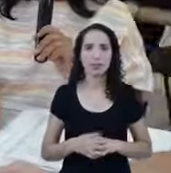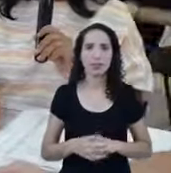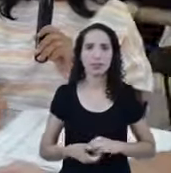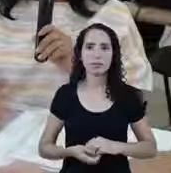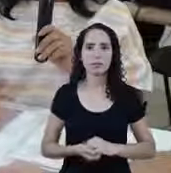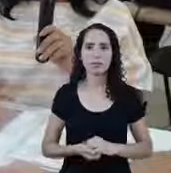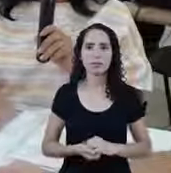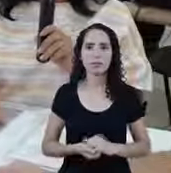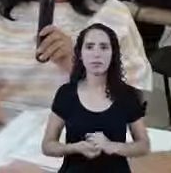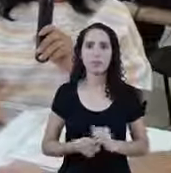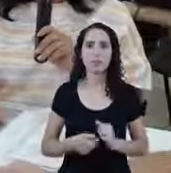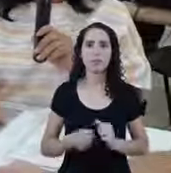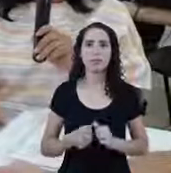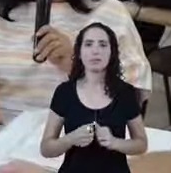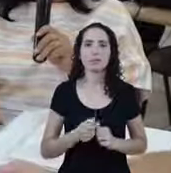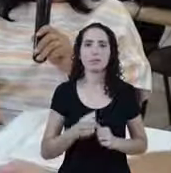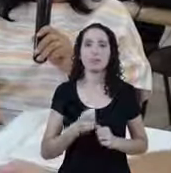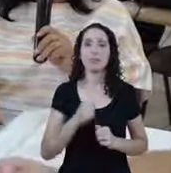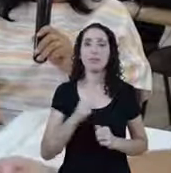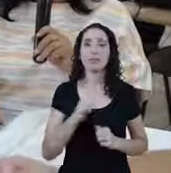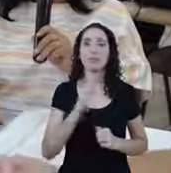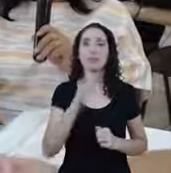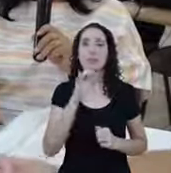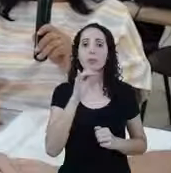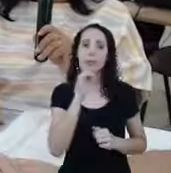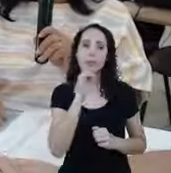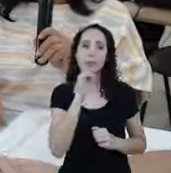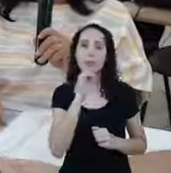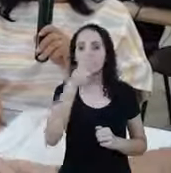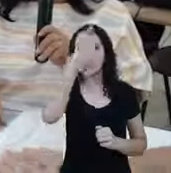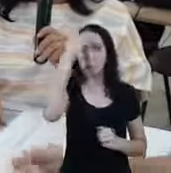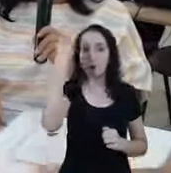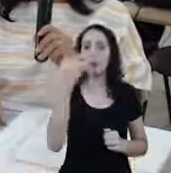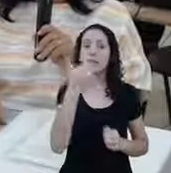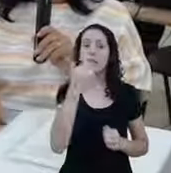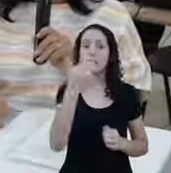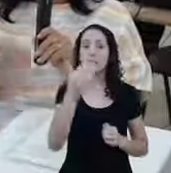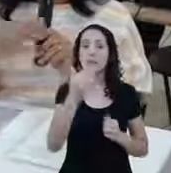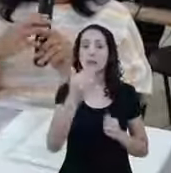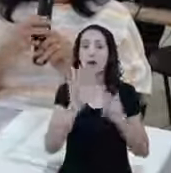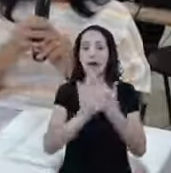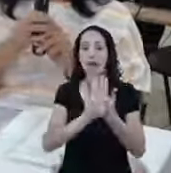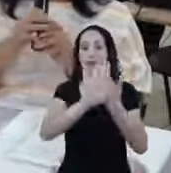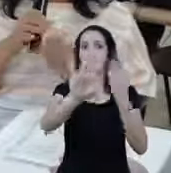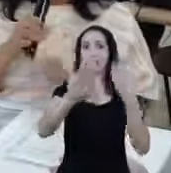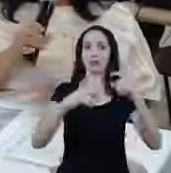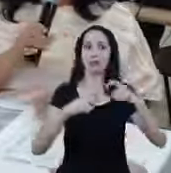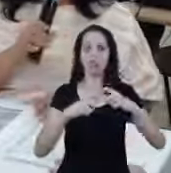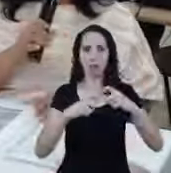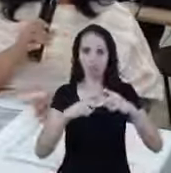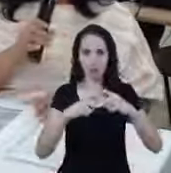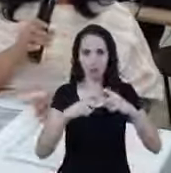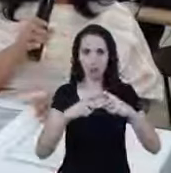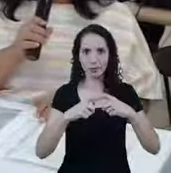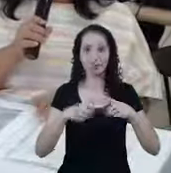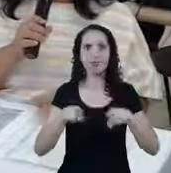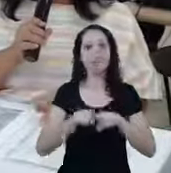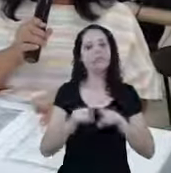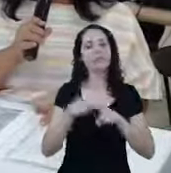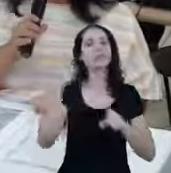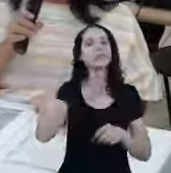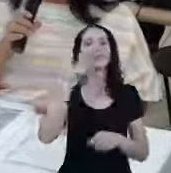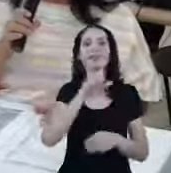de benefício por afastamento médico Essas pessoas serão beneficiadas Está em trâmite? Está em trâmite, exatamente